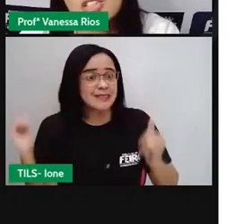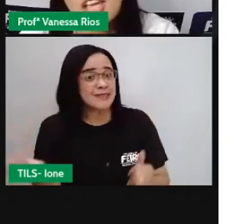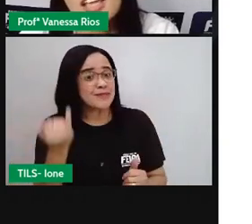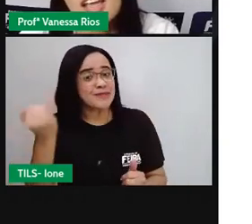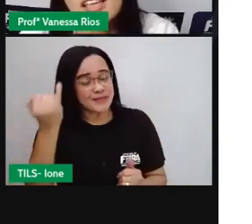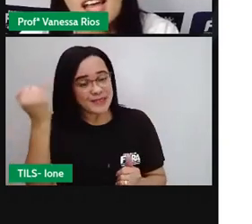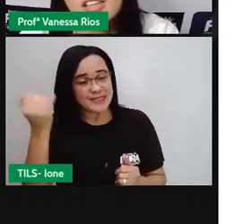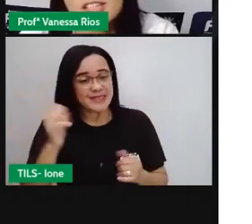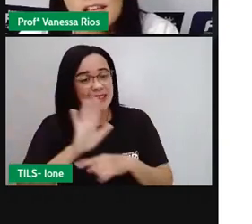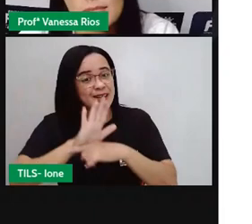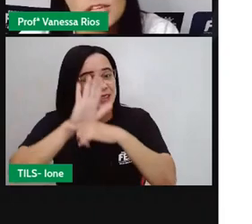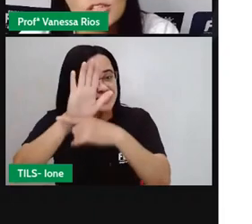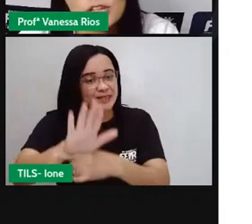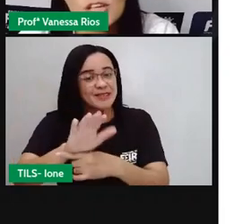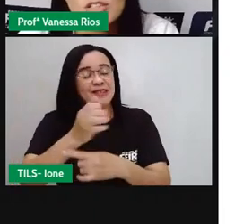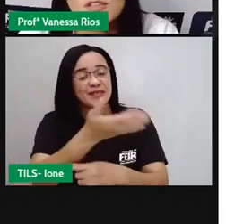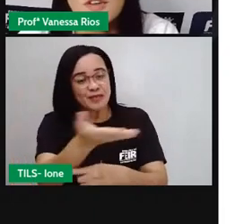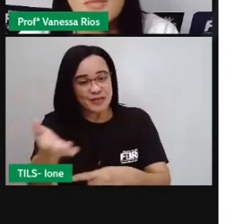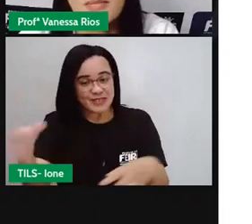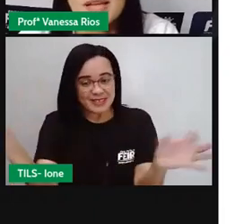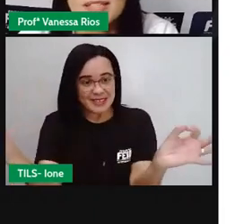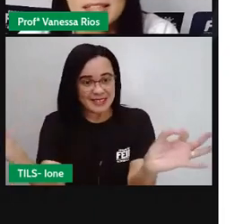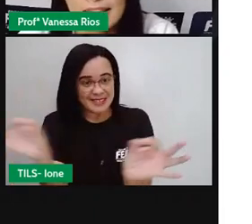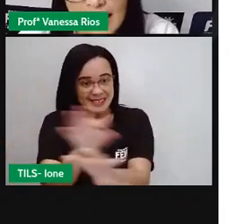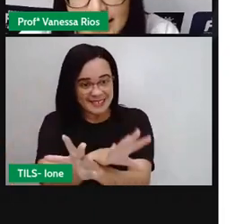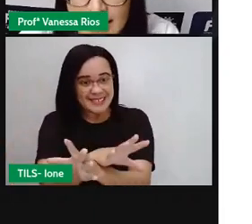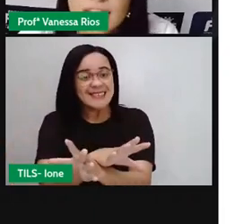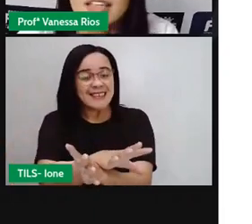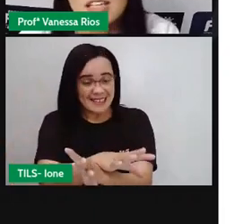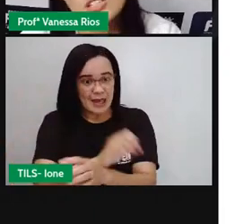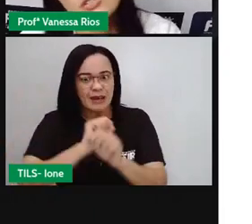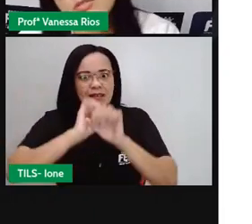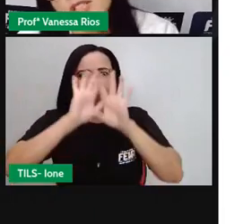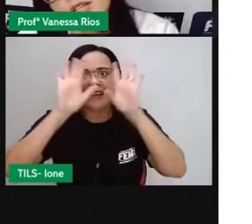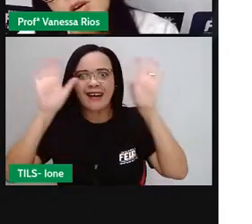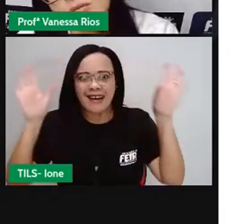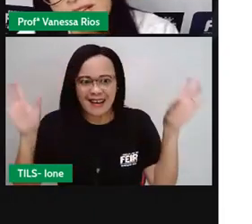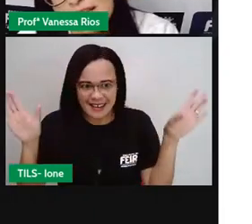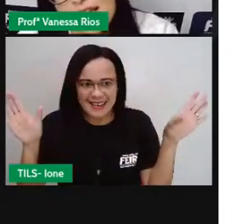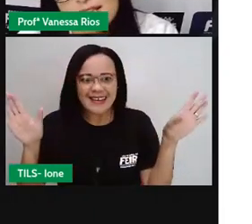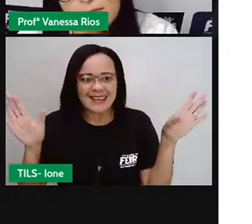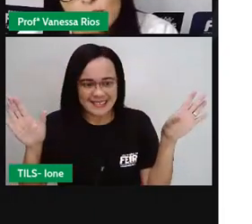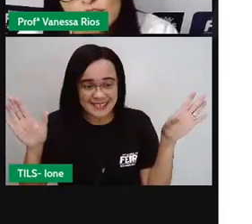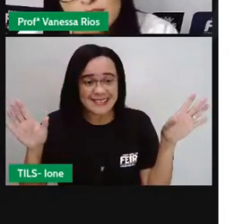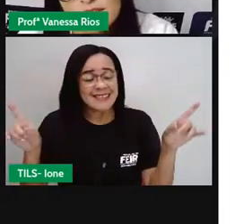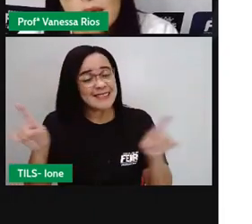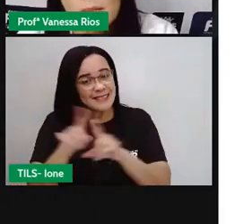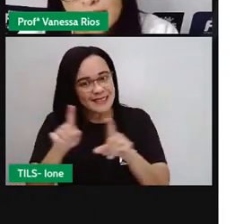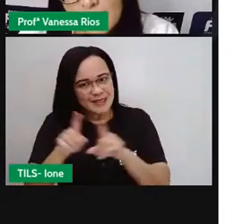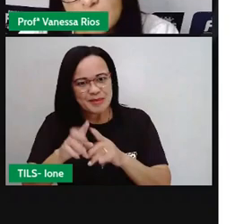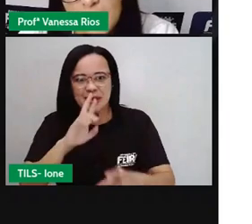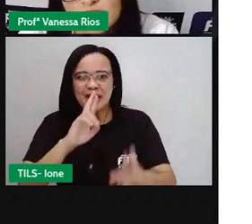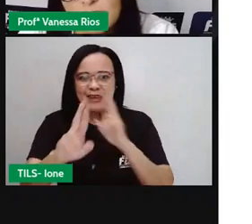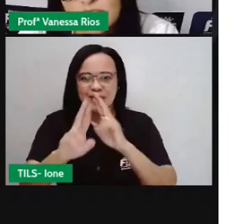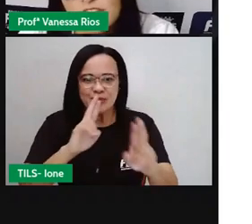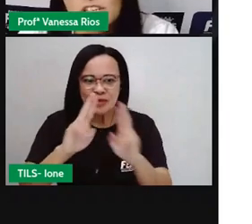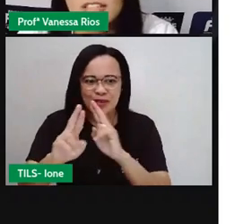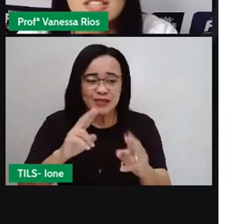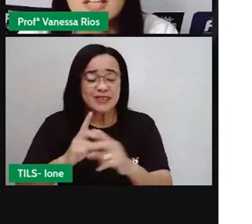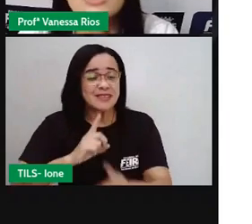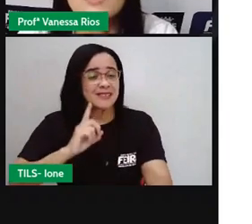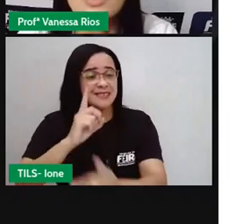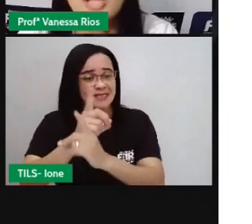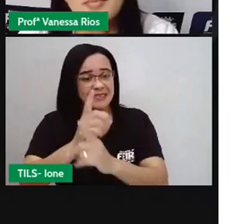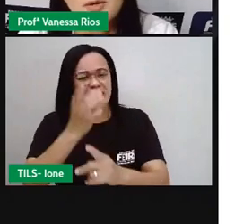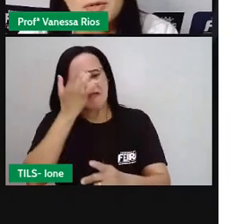cheguem aí à nossa mente de forma mais clara e a gente consiga encontrar as respostas. Mas aí prestem bastante